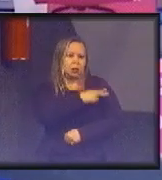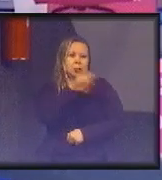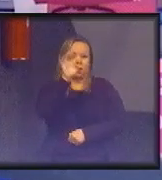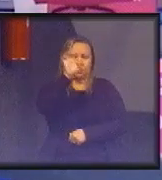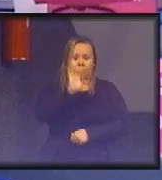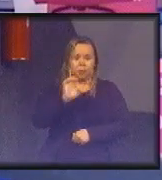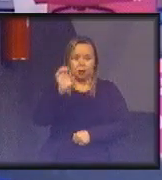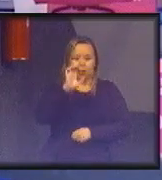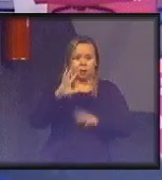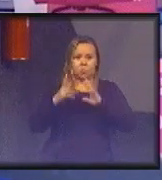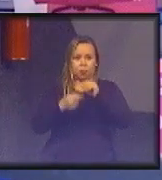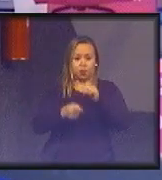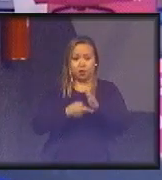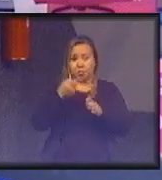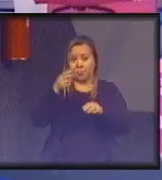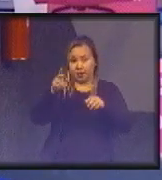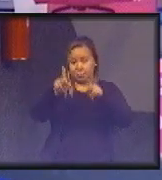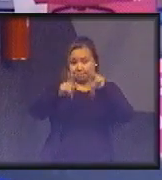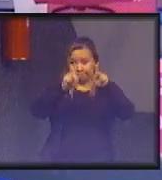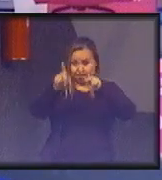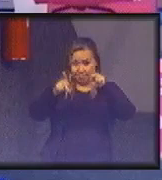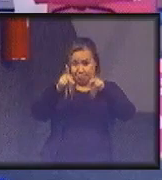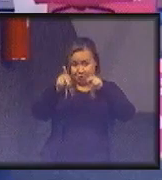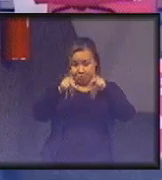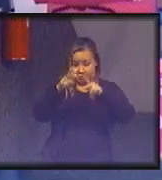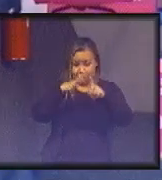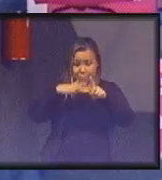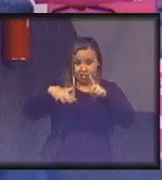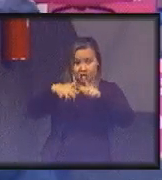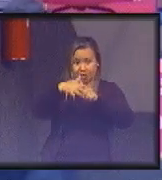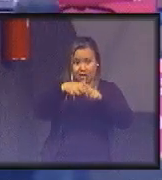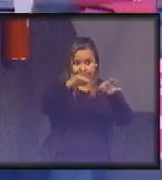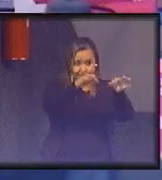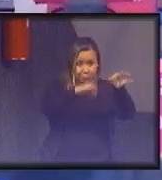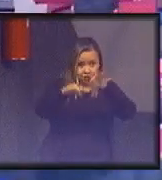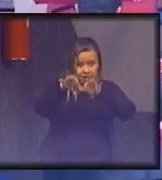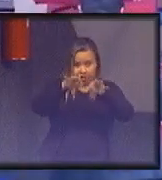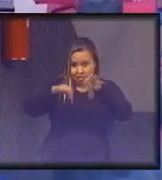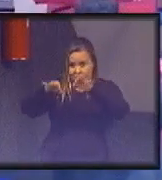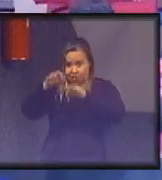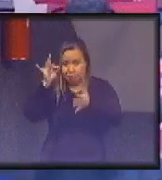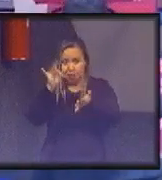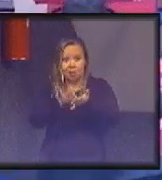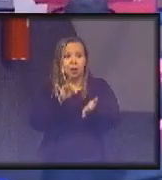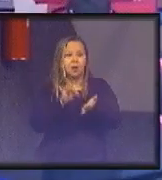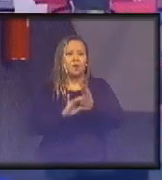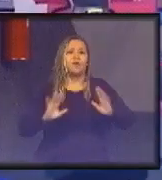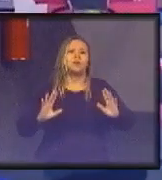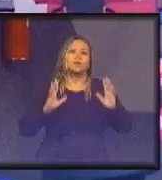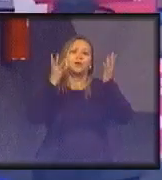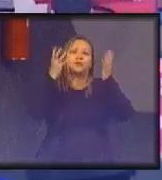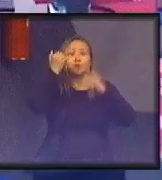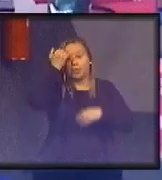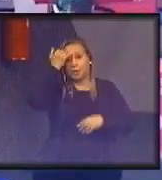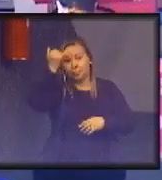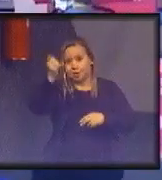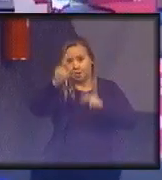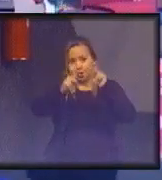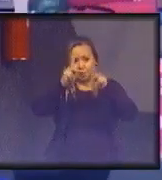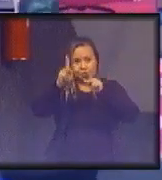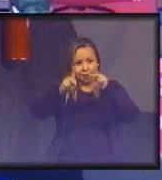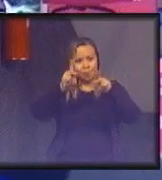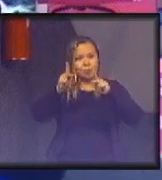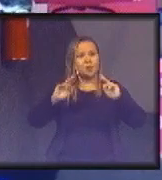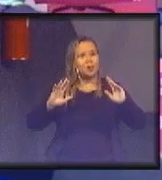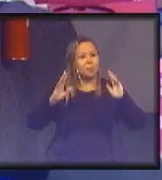foi a primeira vez que a sociedade civil se organiza e realiza um evento. Quer dizer, essa ideia de sociedade civil de